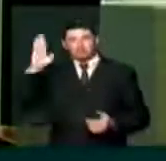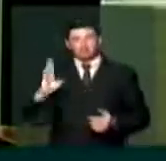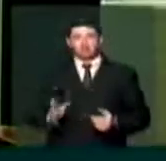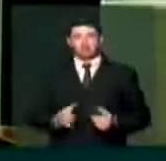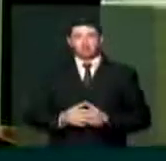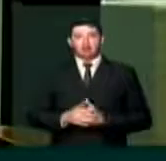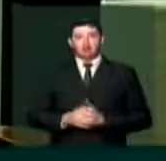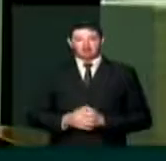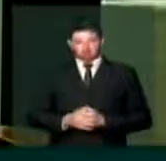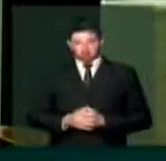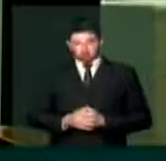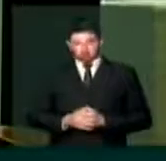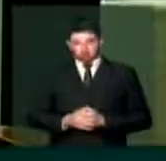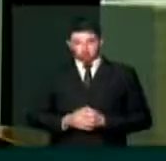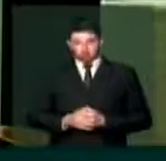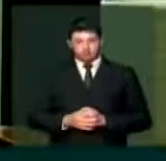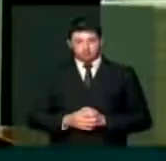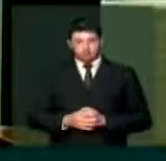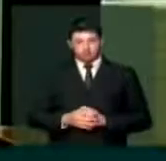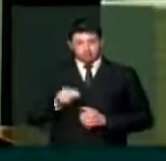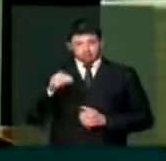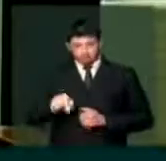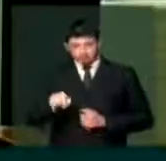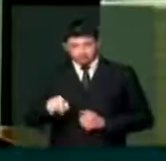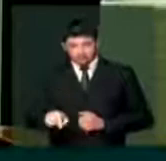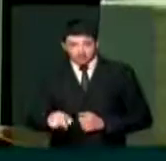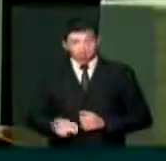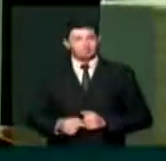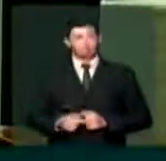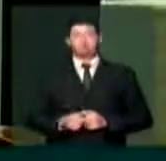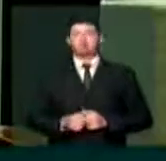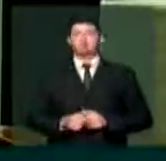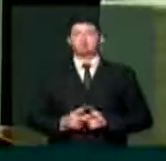país. E isso não foi dito com qualquer...